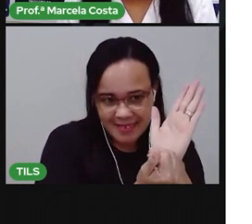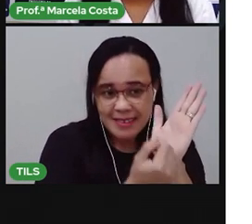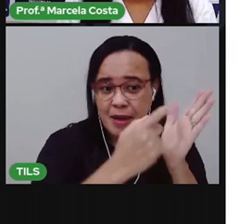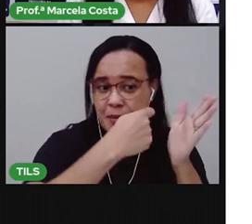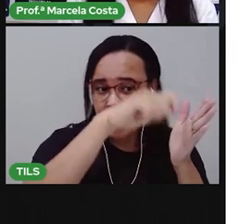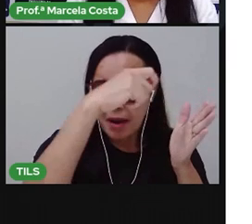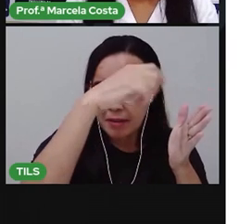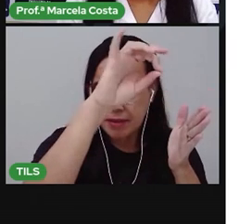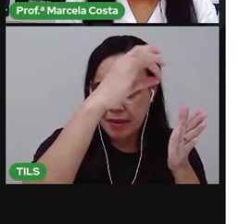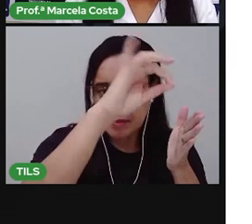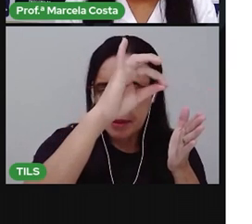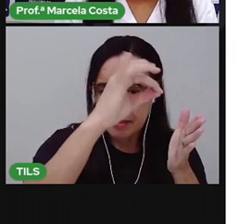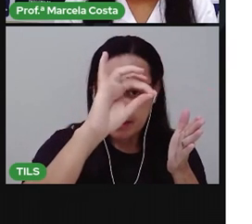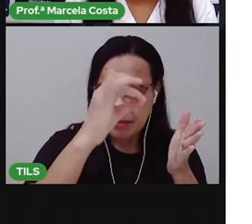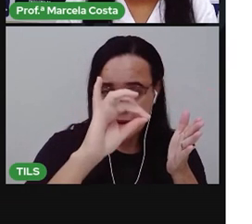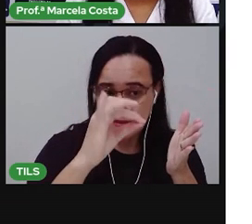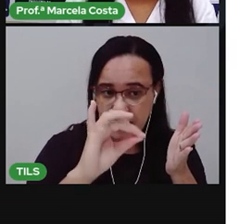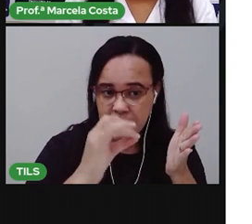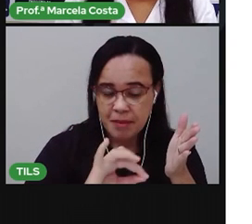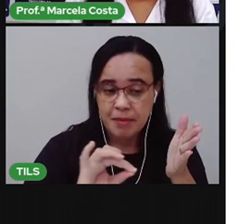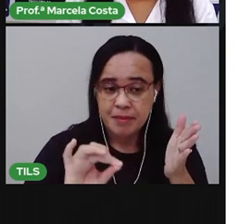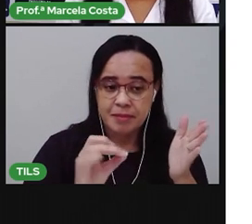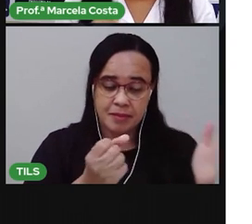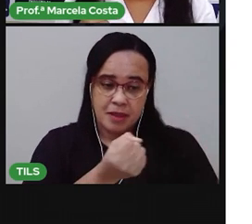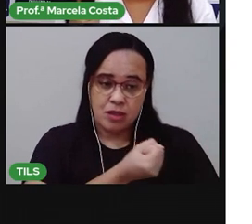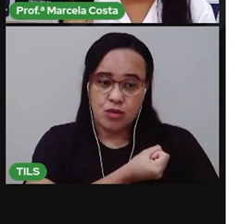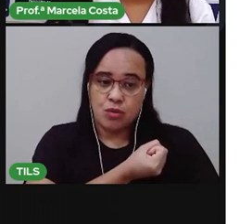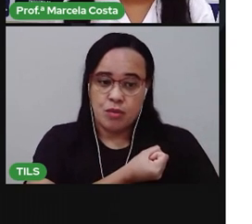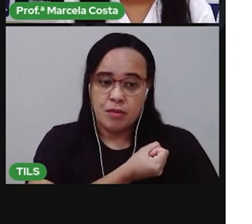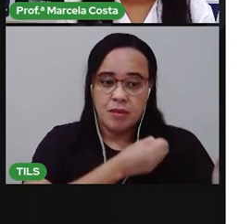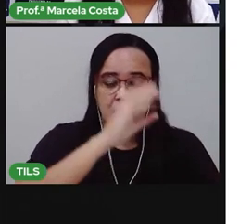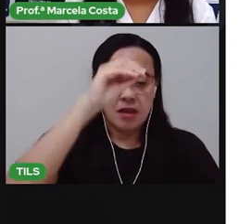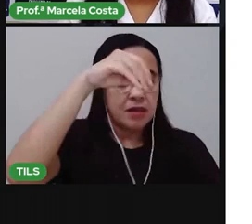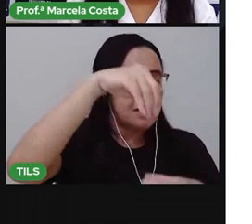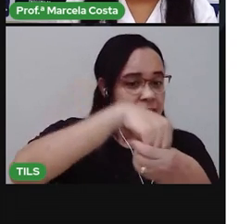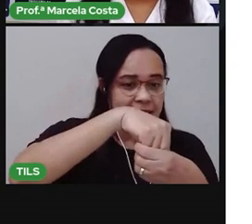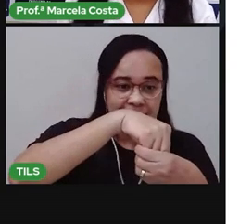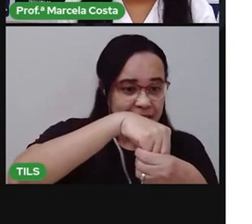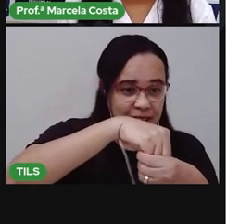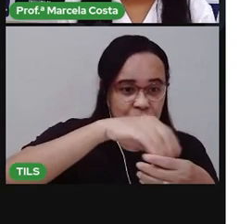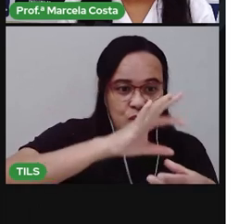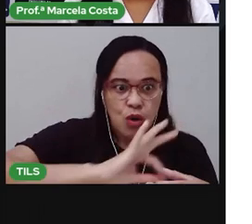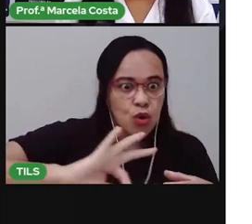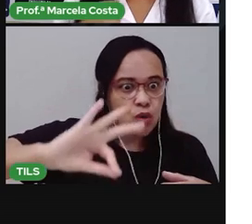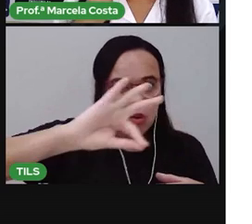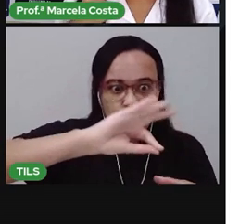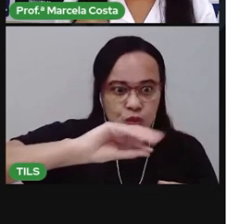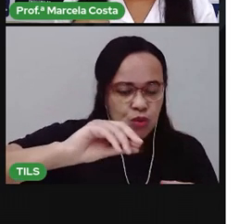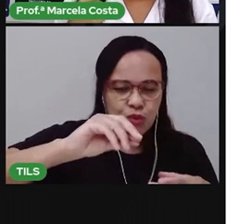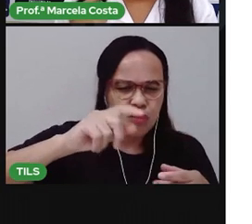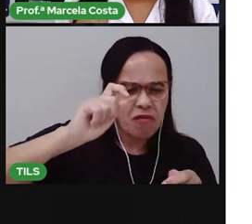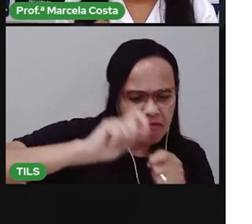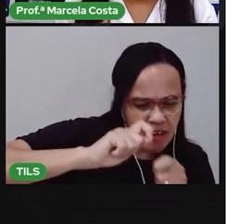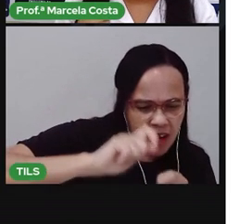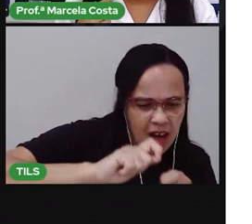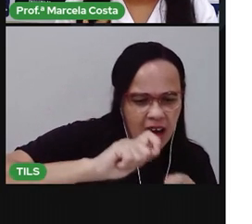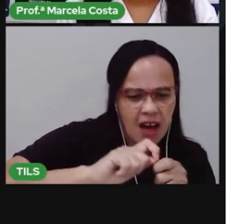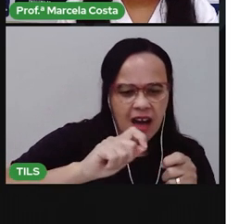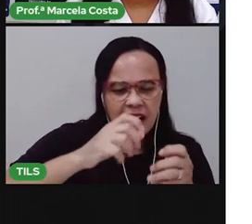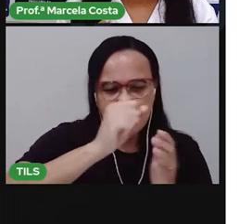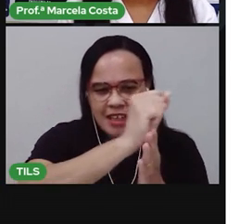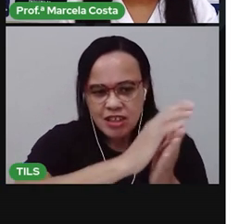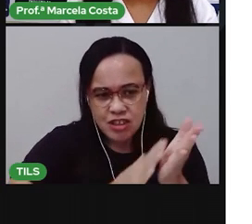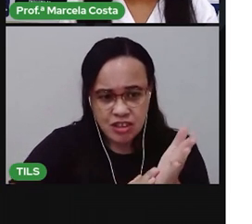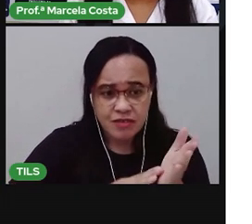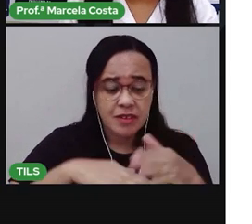a gente vai enumerar, né? Todas as nossas responsabilidades durante o dia e vai compor uma